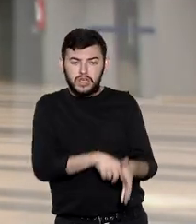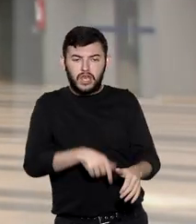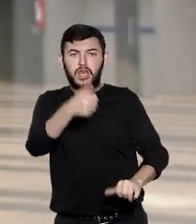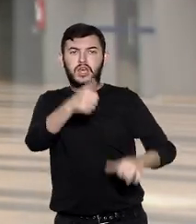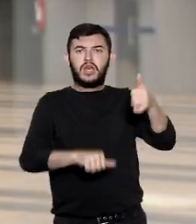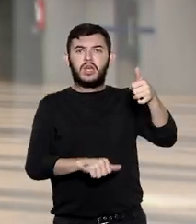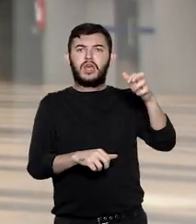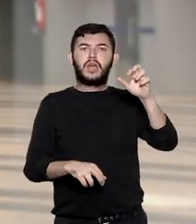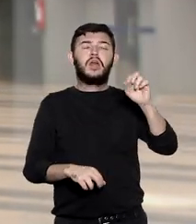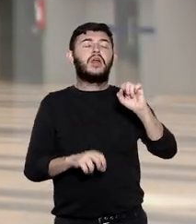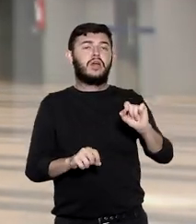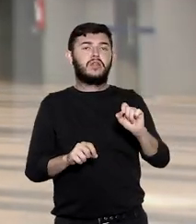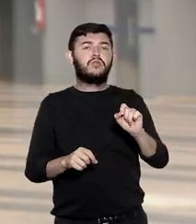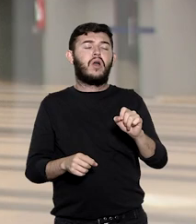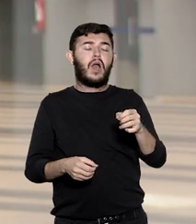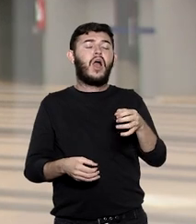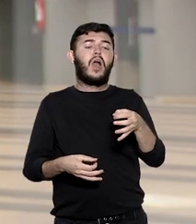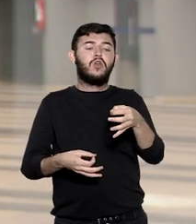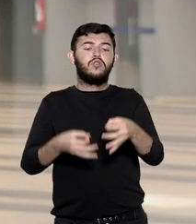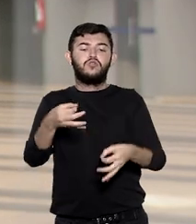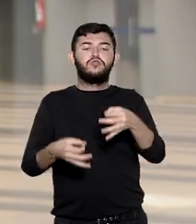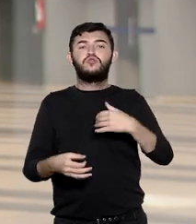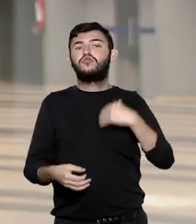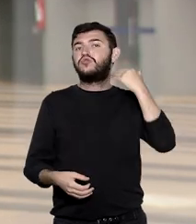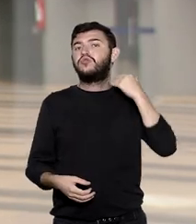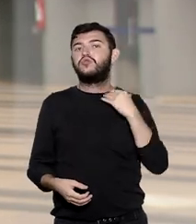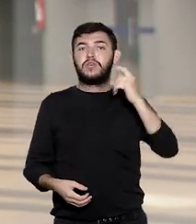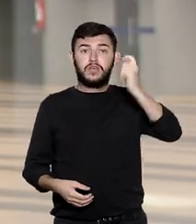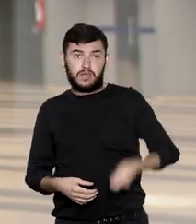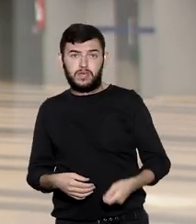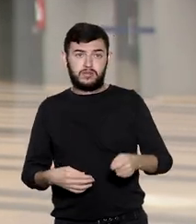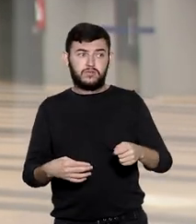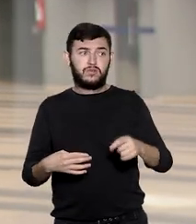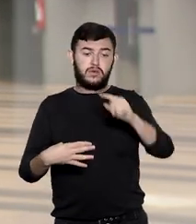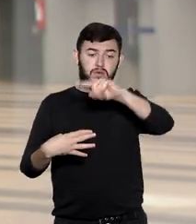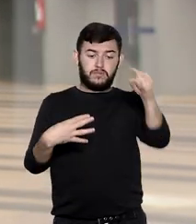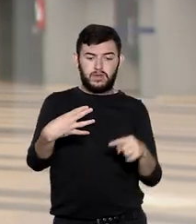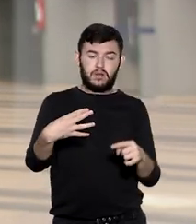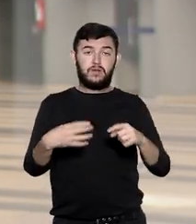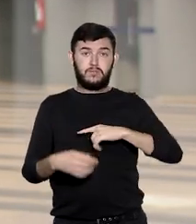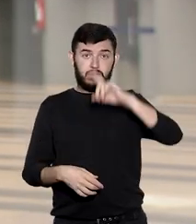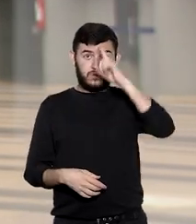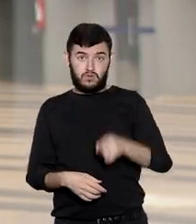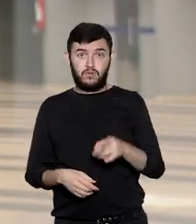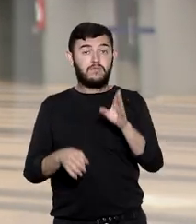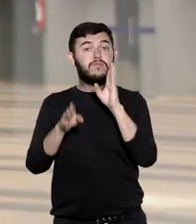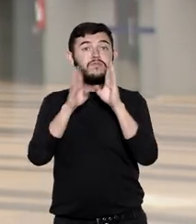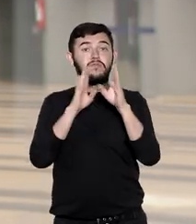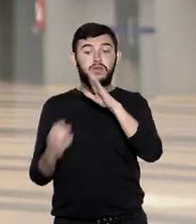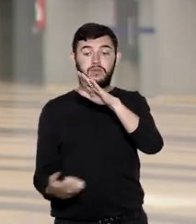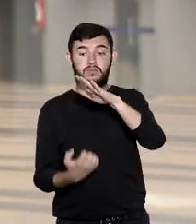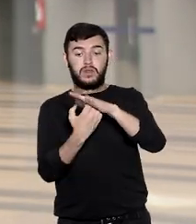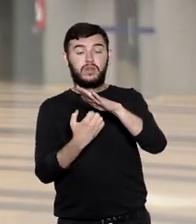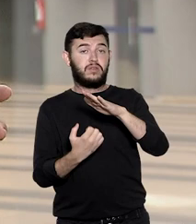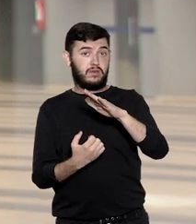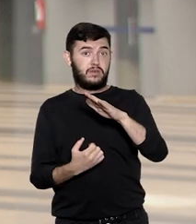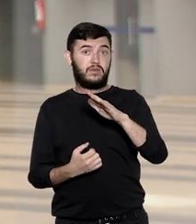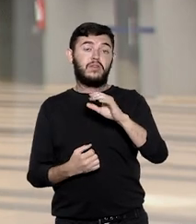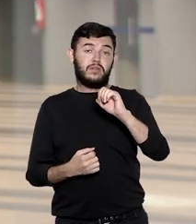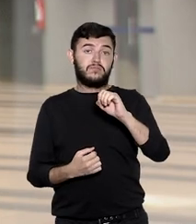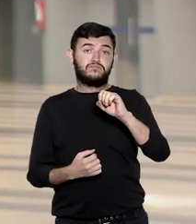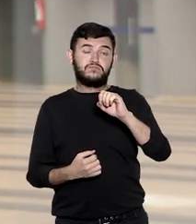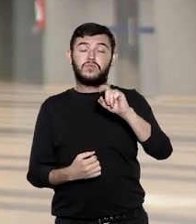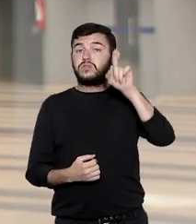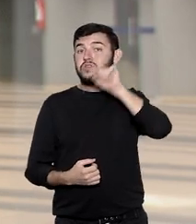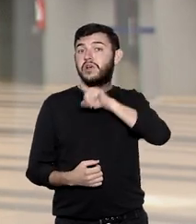inquérito, o juízo de primeiro grau determinou ao Facebook, empresa sediada nos Estados Unidos, que fornecesse